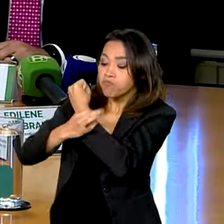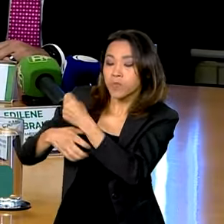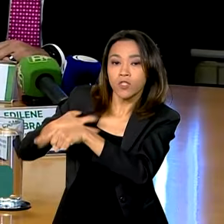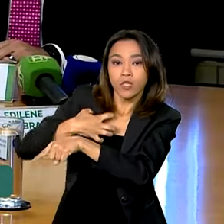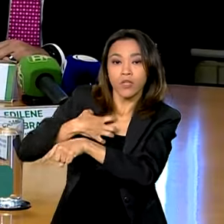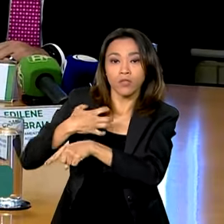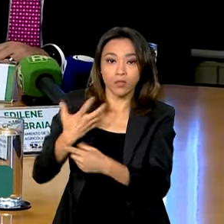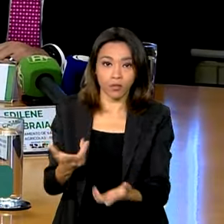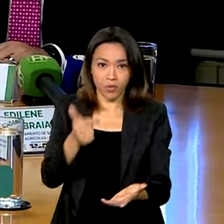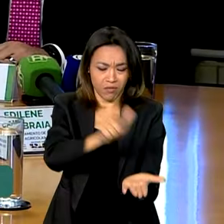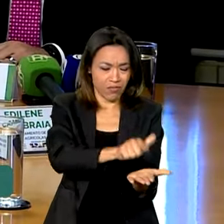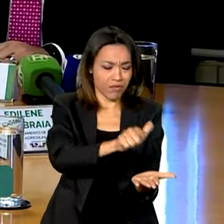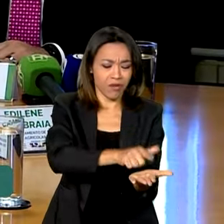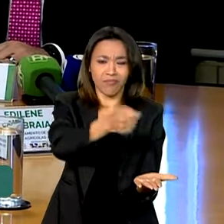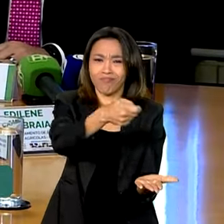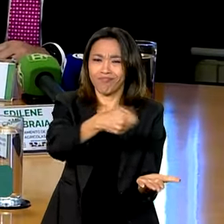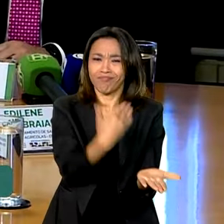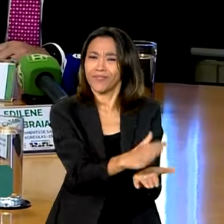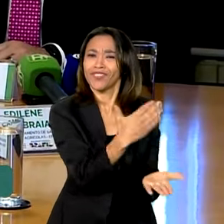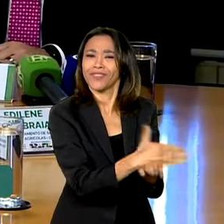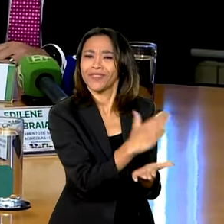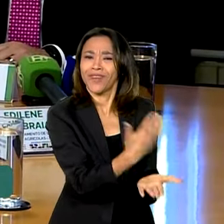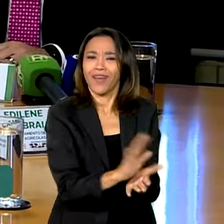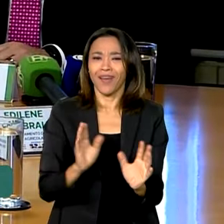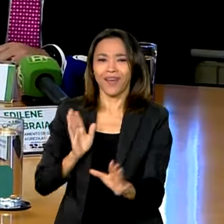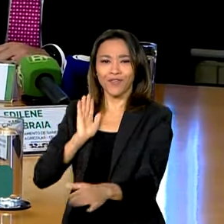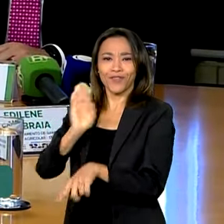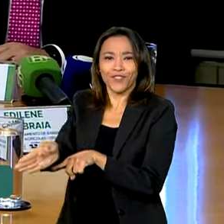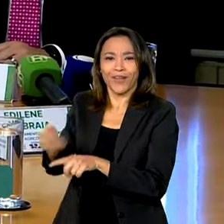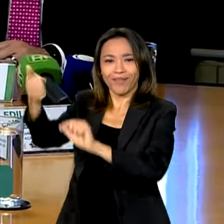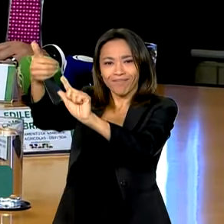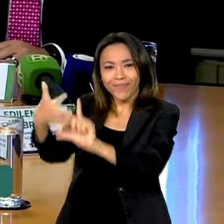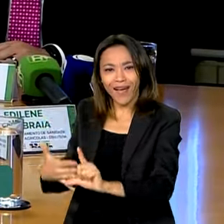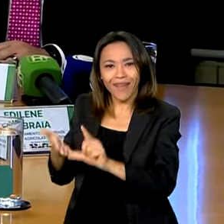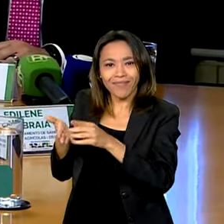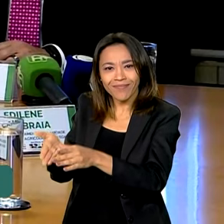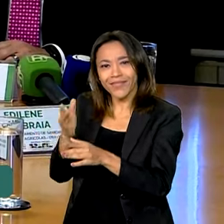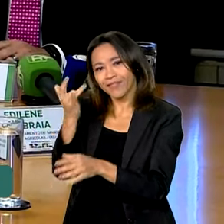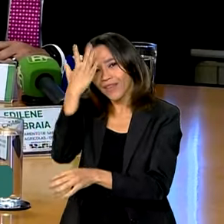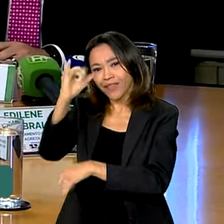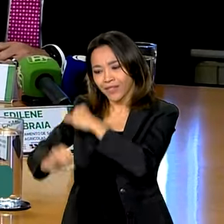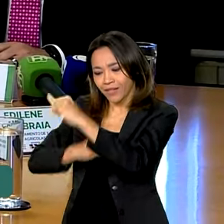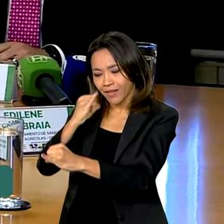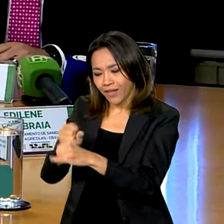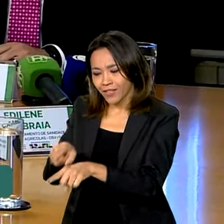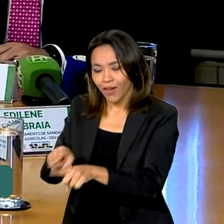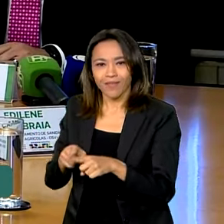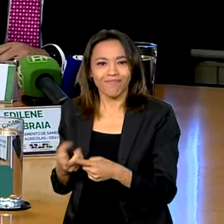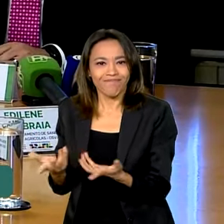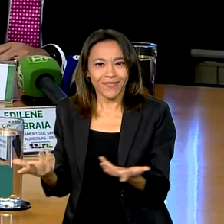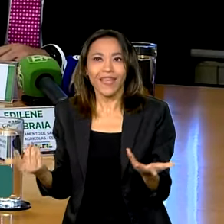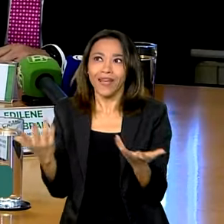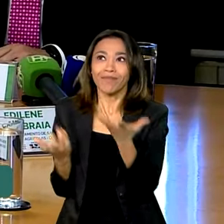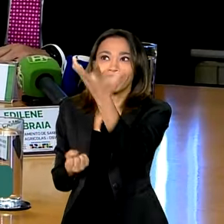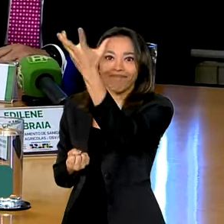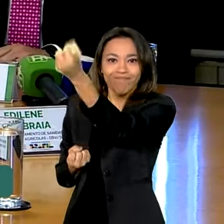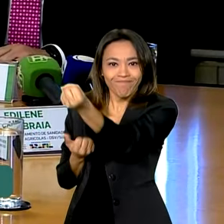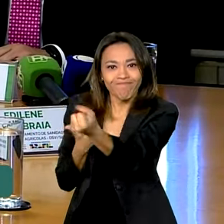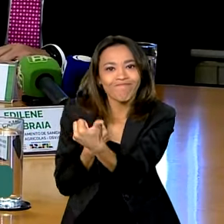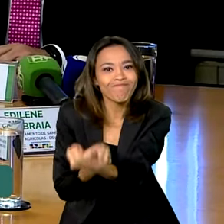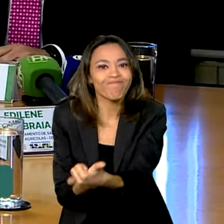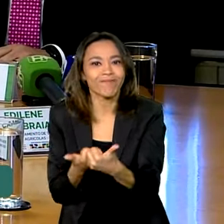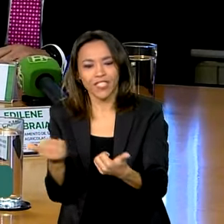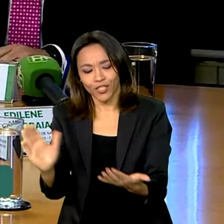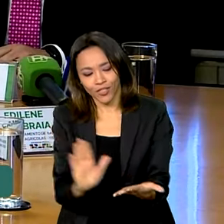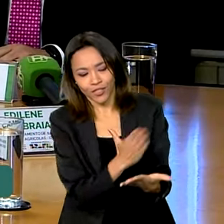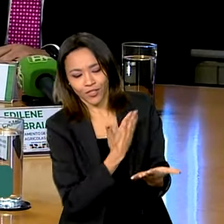e agora fica só a via eletrônica. Então, o início de todo o relacionamento fica duplicado até que ambas as partes vivem. Pode desligar o